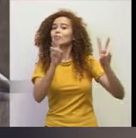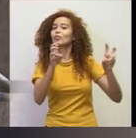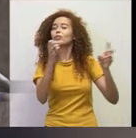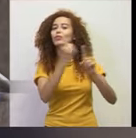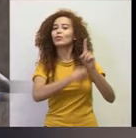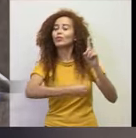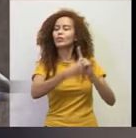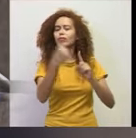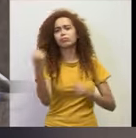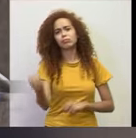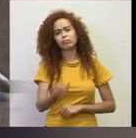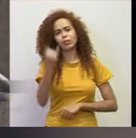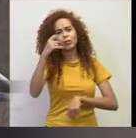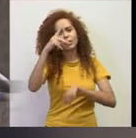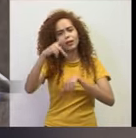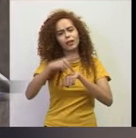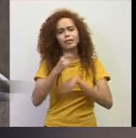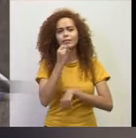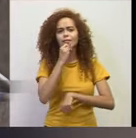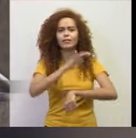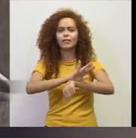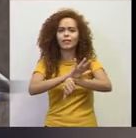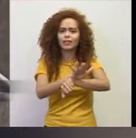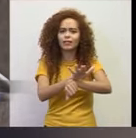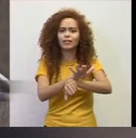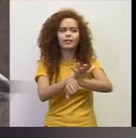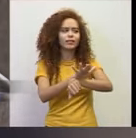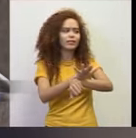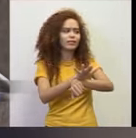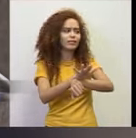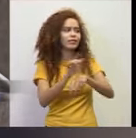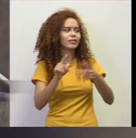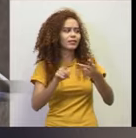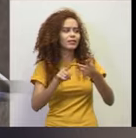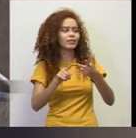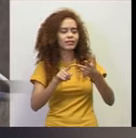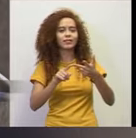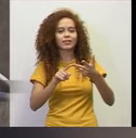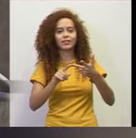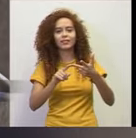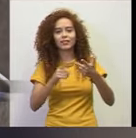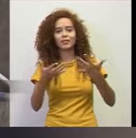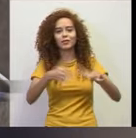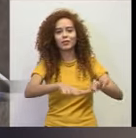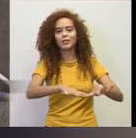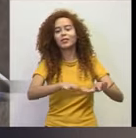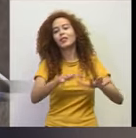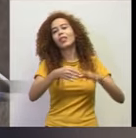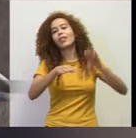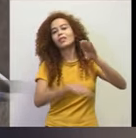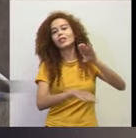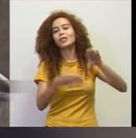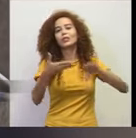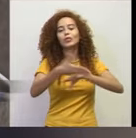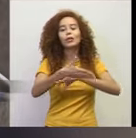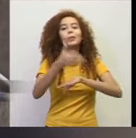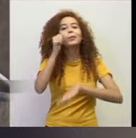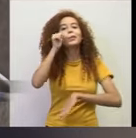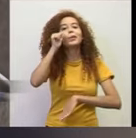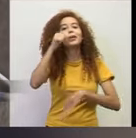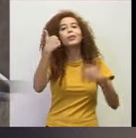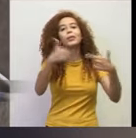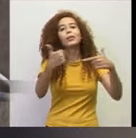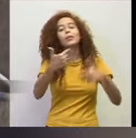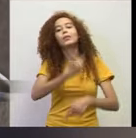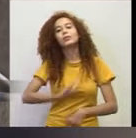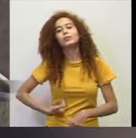sociais importantes no país, como racismo, desigualdade, inclusão da mulher no mercado de trabalho. O governo